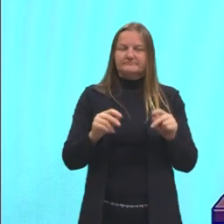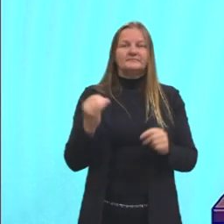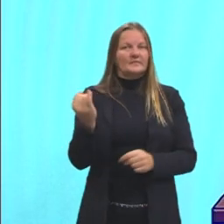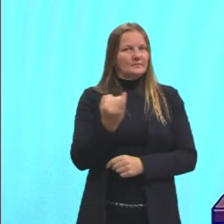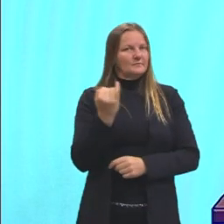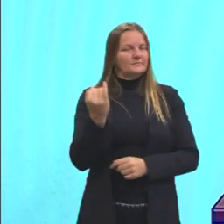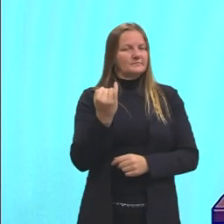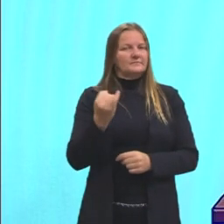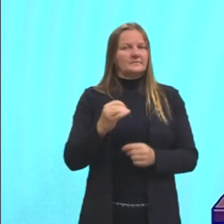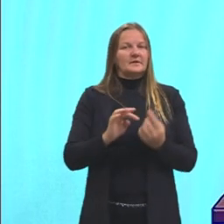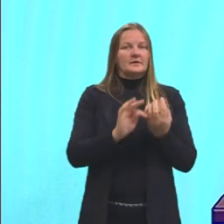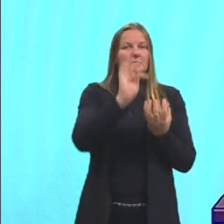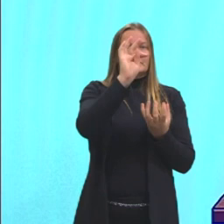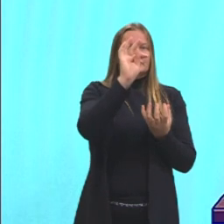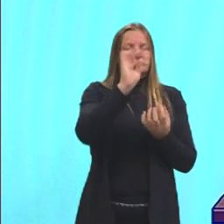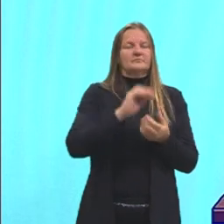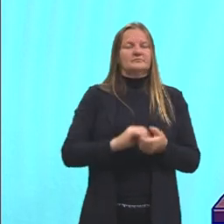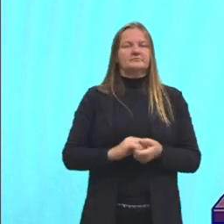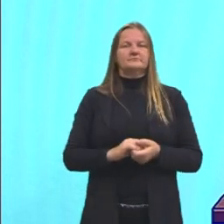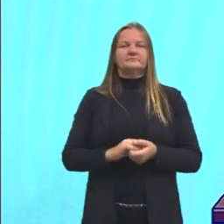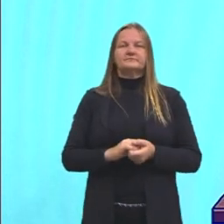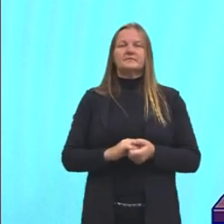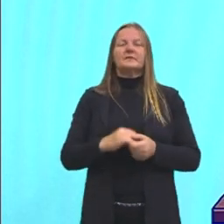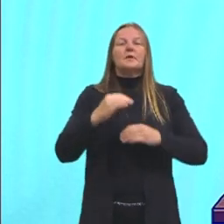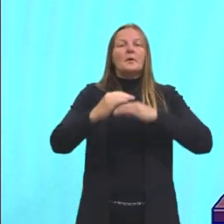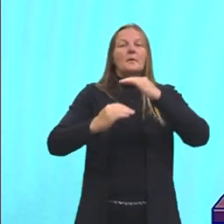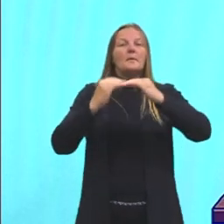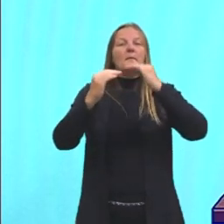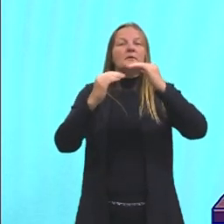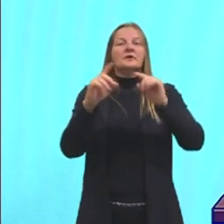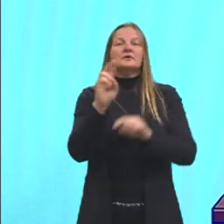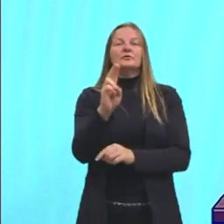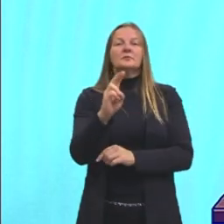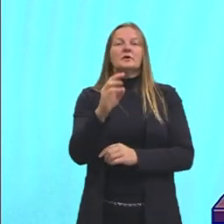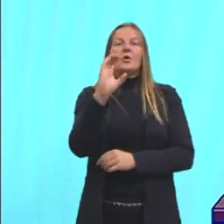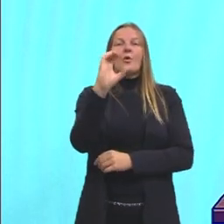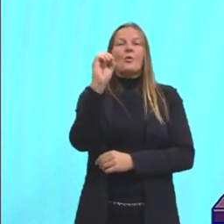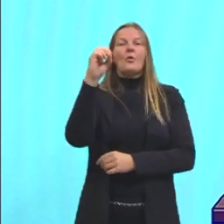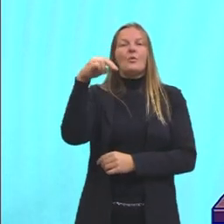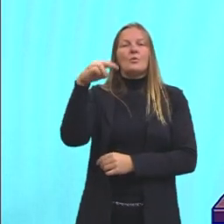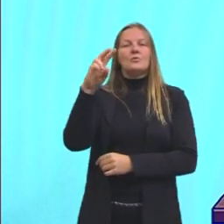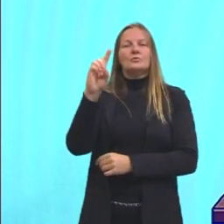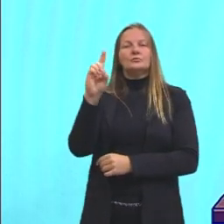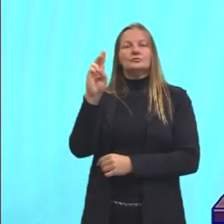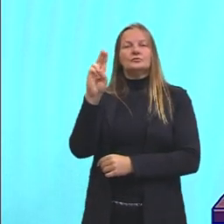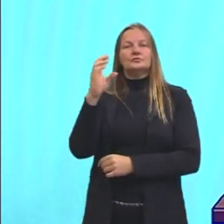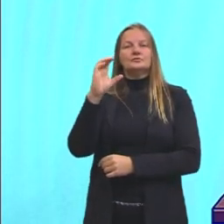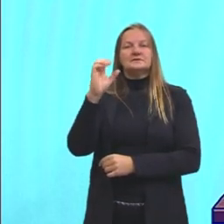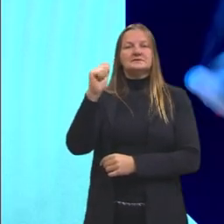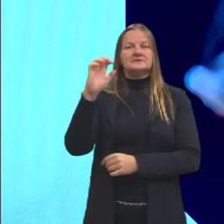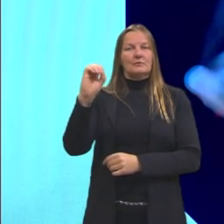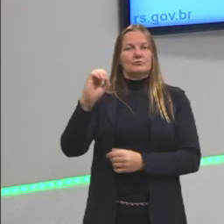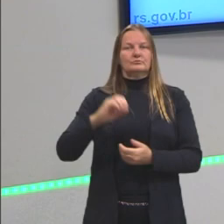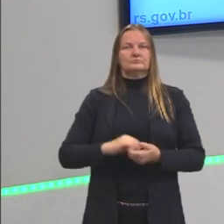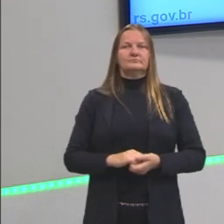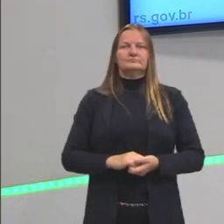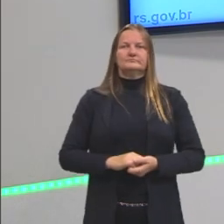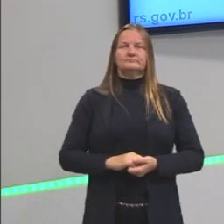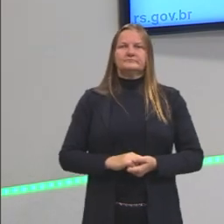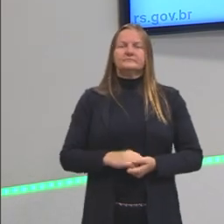para a gente ter uma temperatura mais alta. Esse processo, a gente chama de condução. A gente vai ver, então,